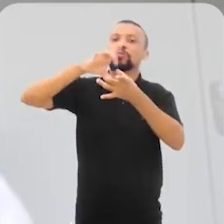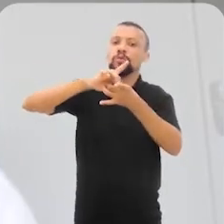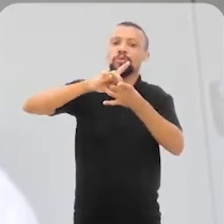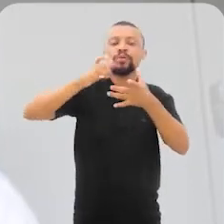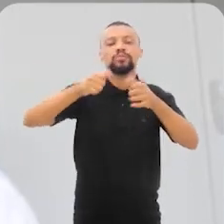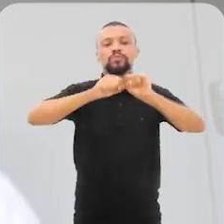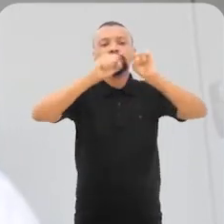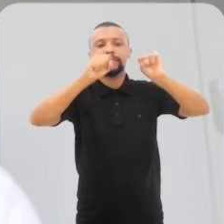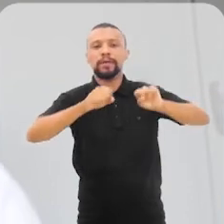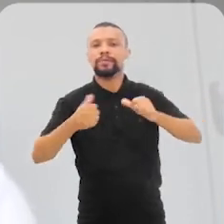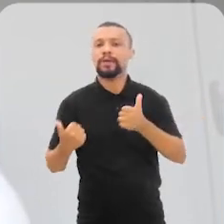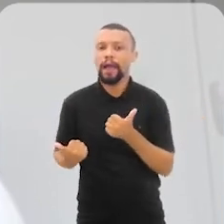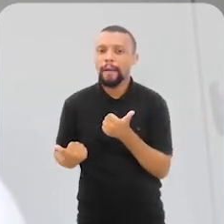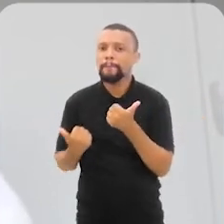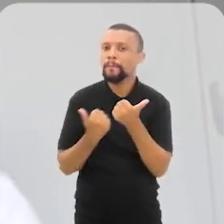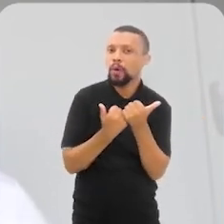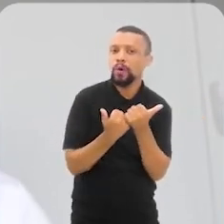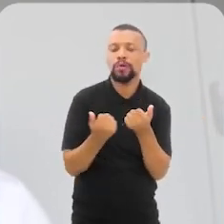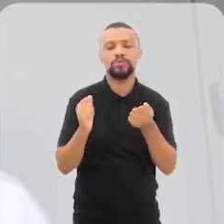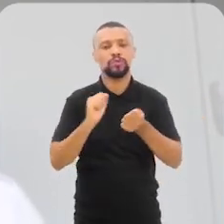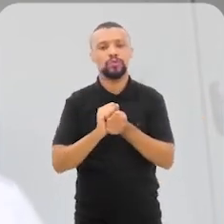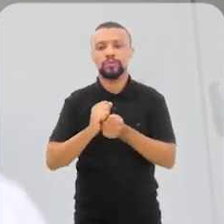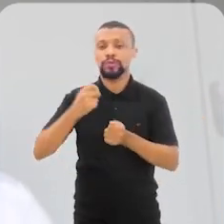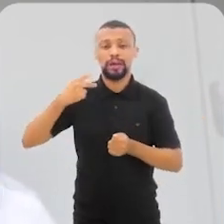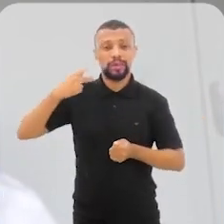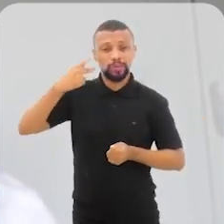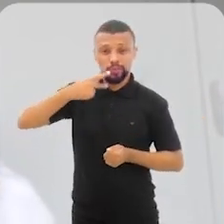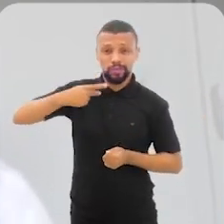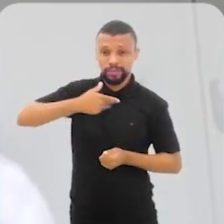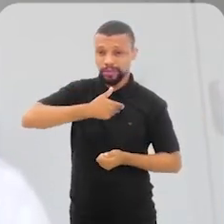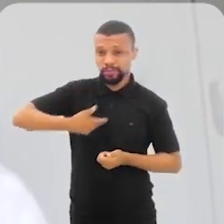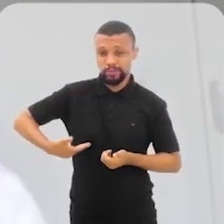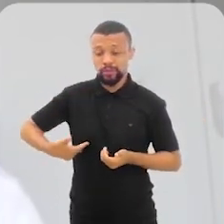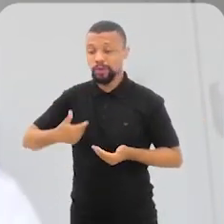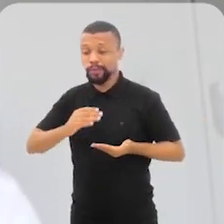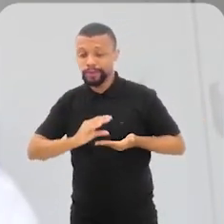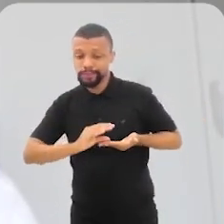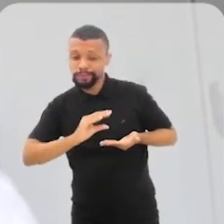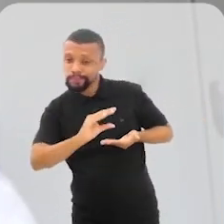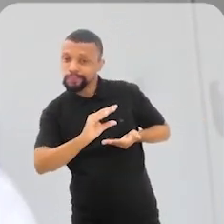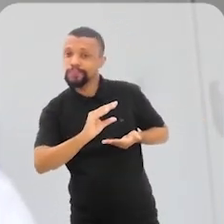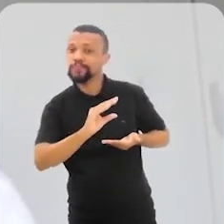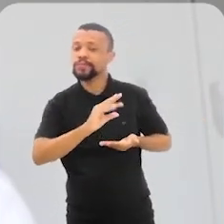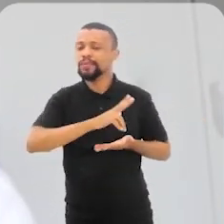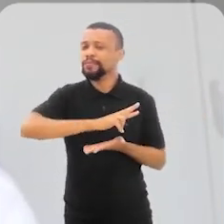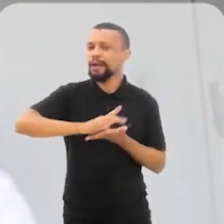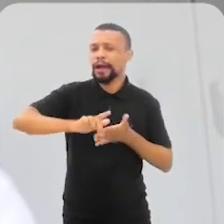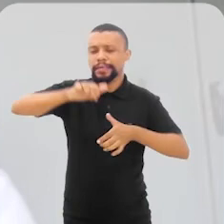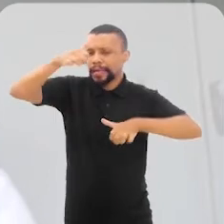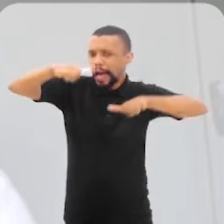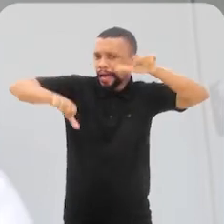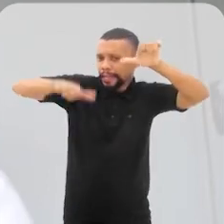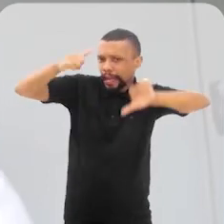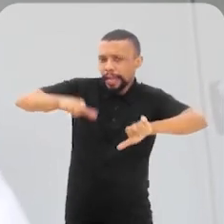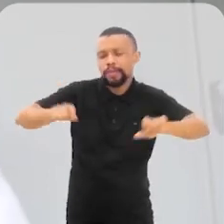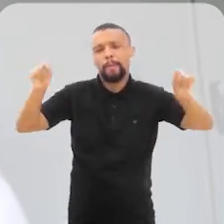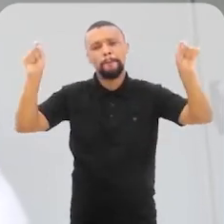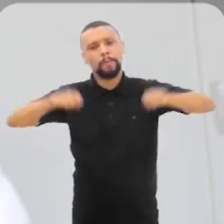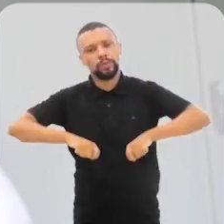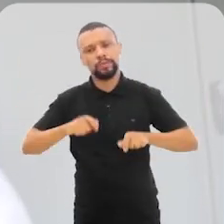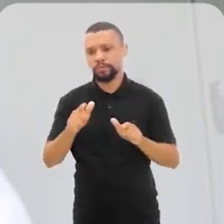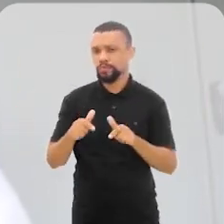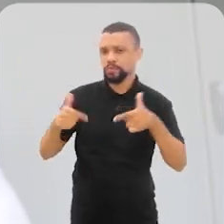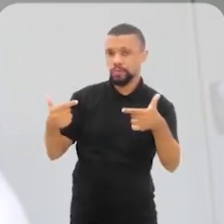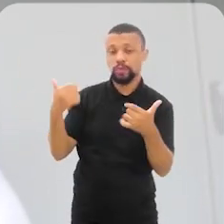ecossistema de apoio, às políticas públicas. Então, tem várias análises que hoje são possíveis de